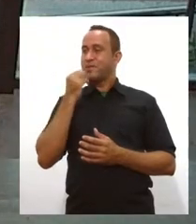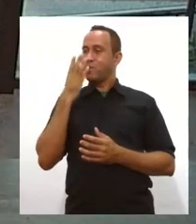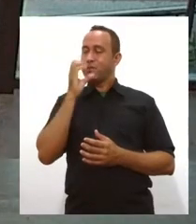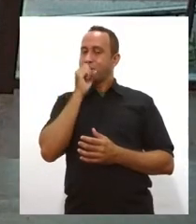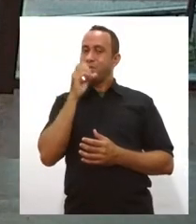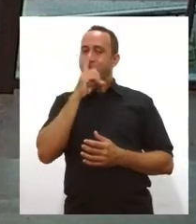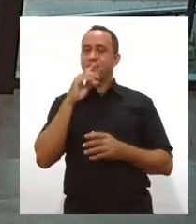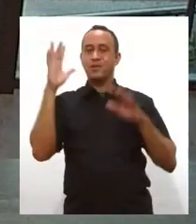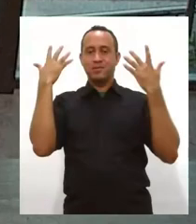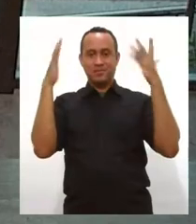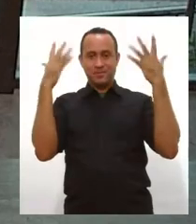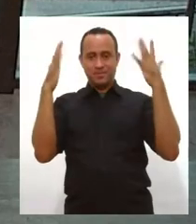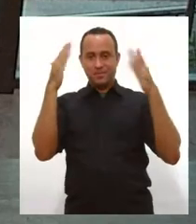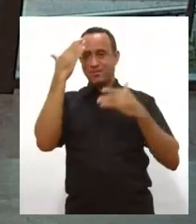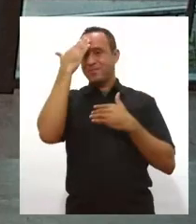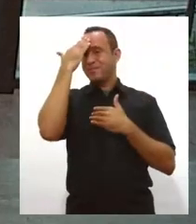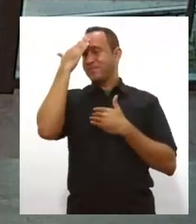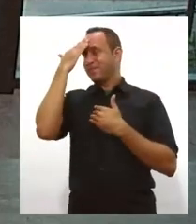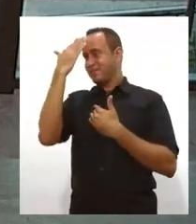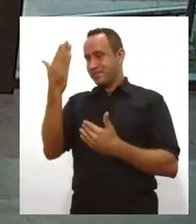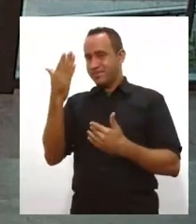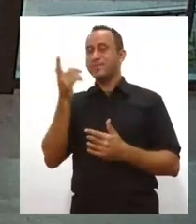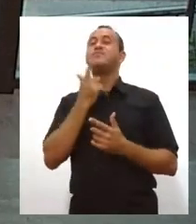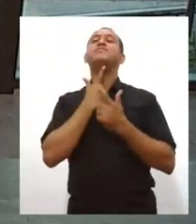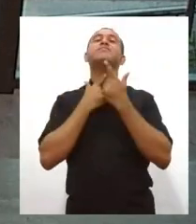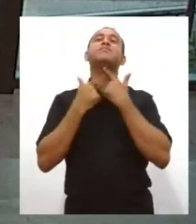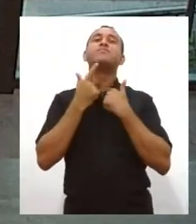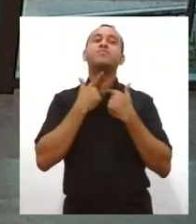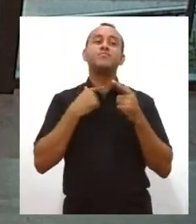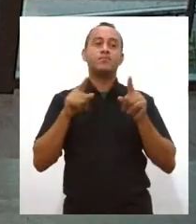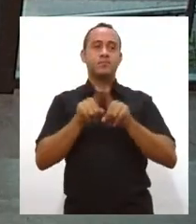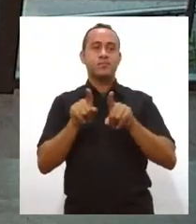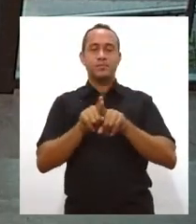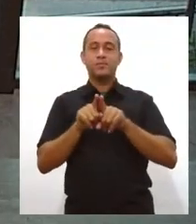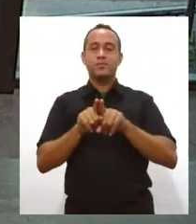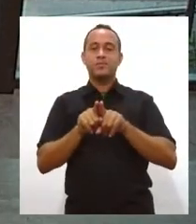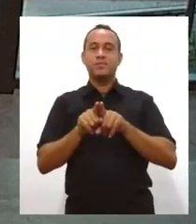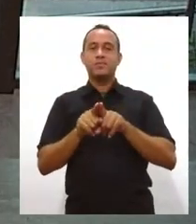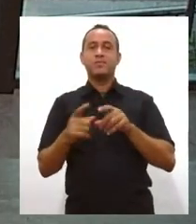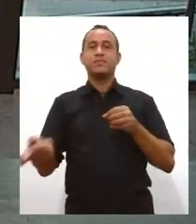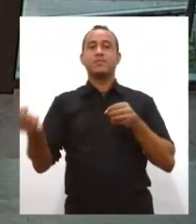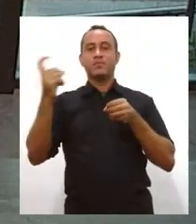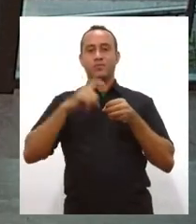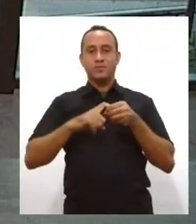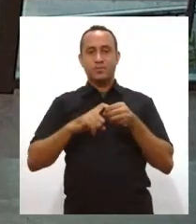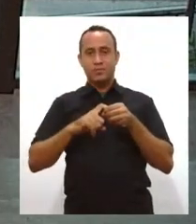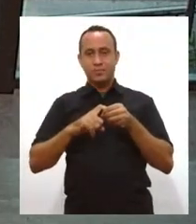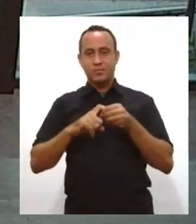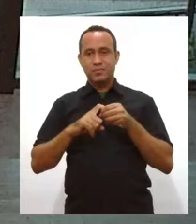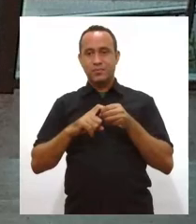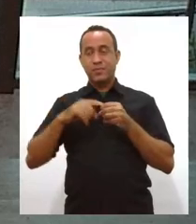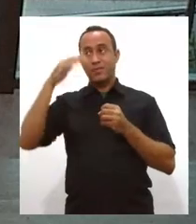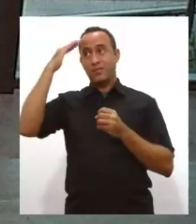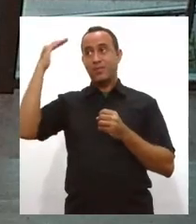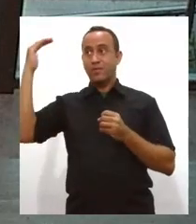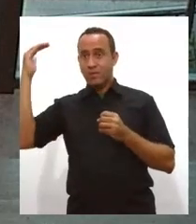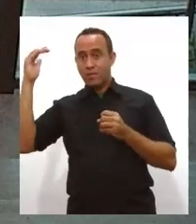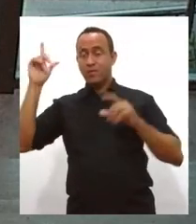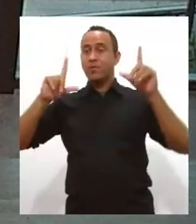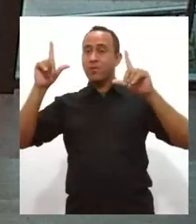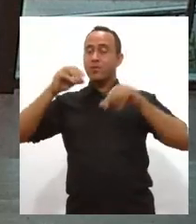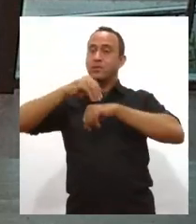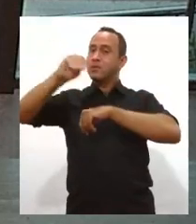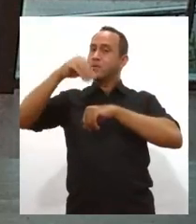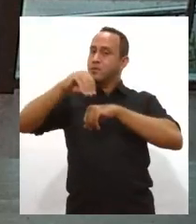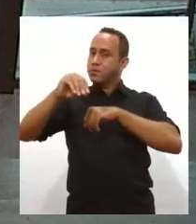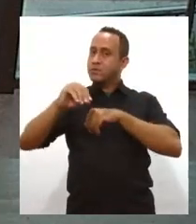bem. Muito obrigada. E a gente deseja aí que o Alesi Notícia seja de novo, né, esse sucesso que é trazendo essas notícias aí de uma